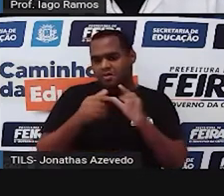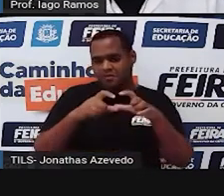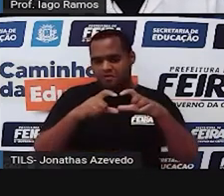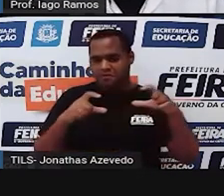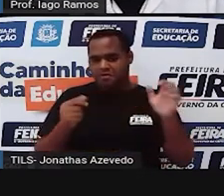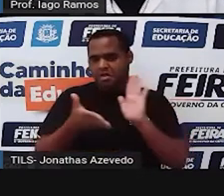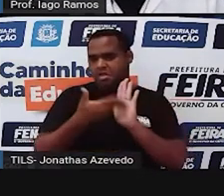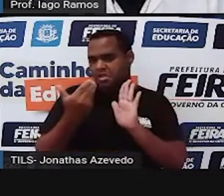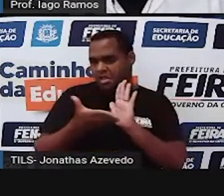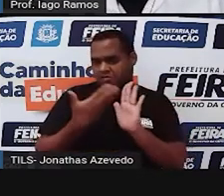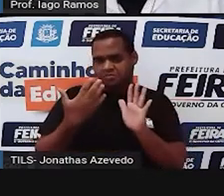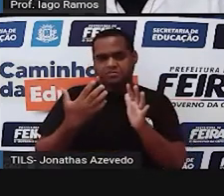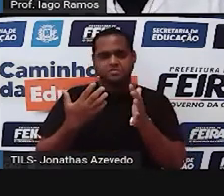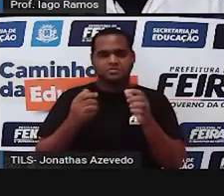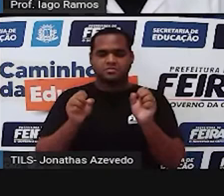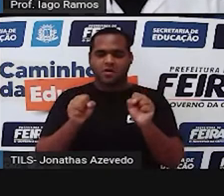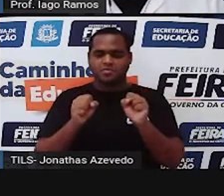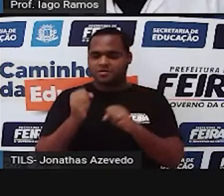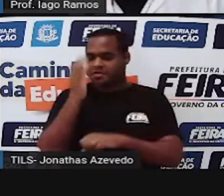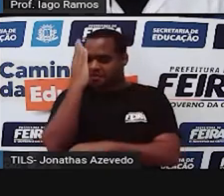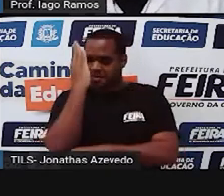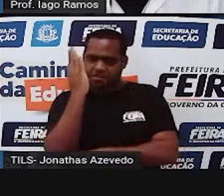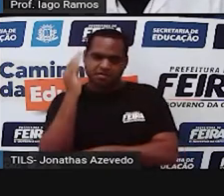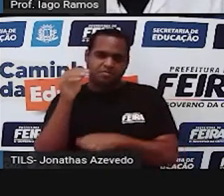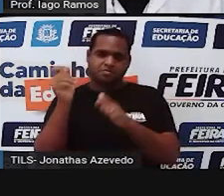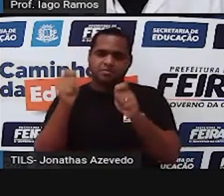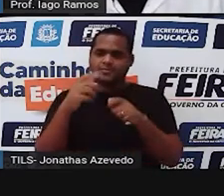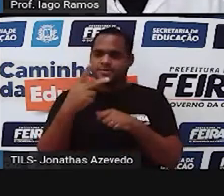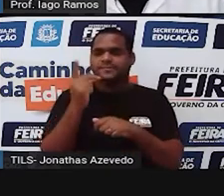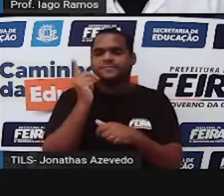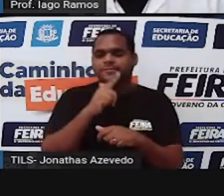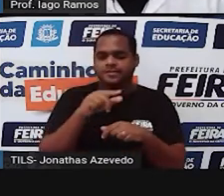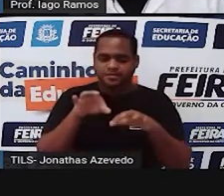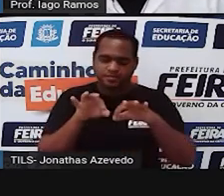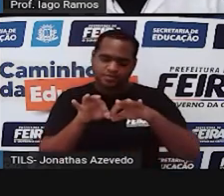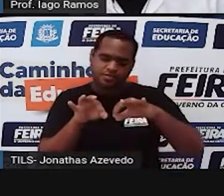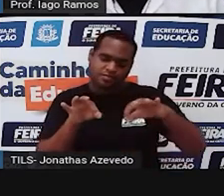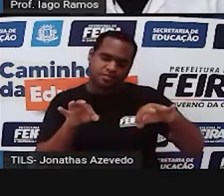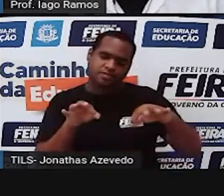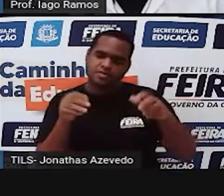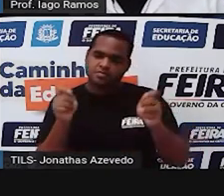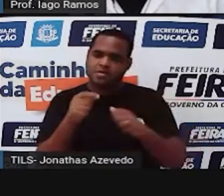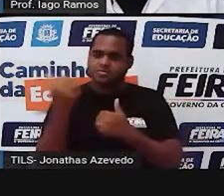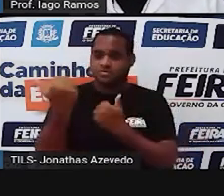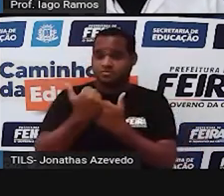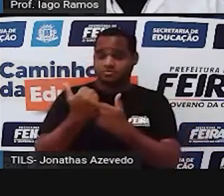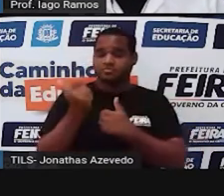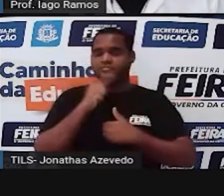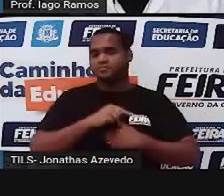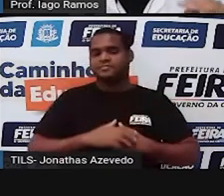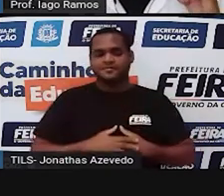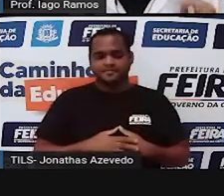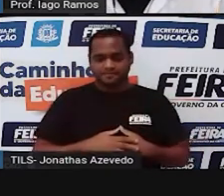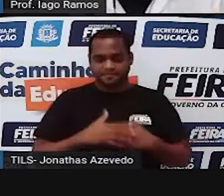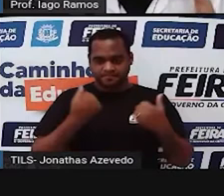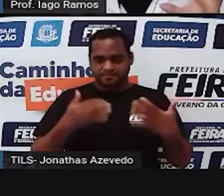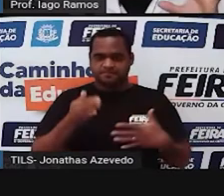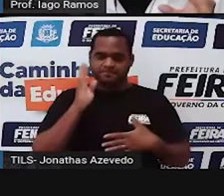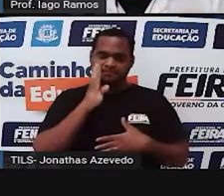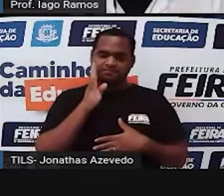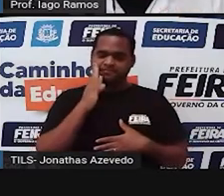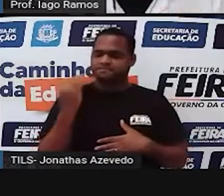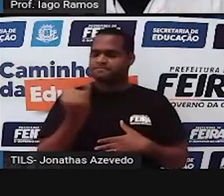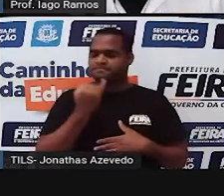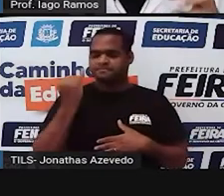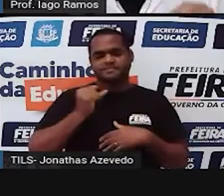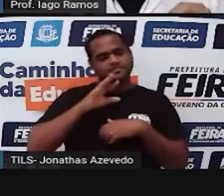né? Um pedacinho de madeira, alguma coisa que dê para substituir a régua, tá bom? Mas o legal mesmo é pegar